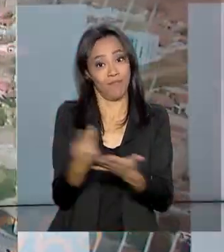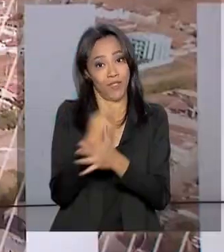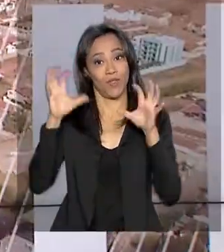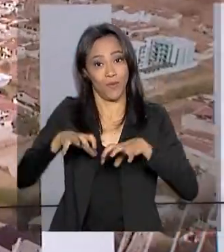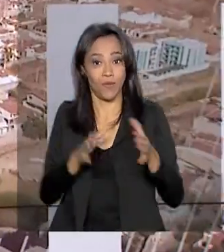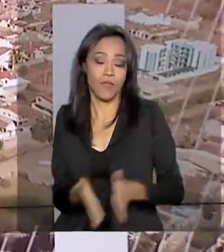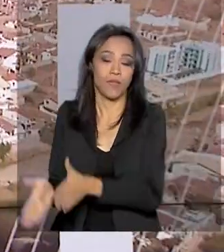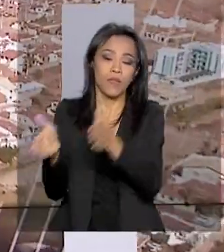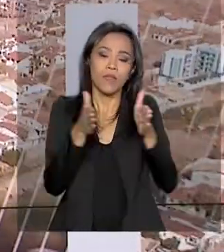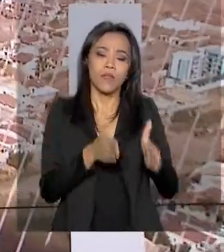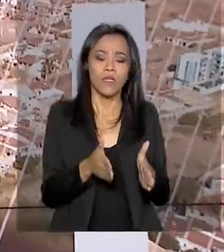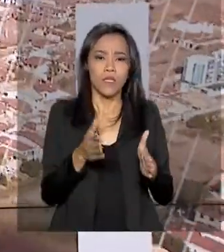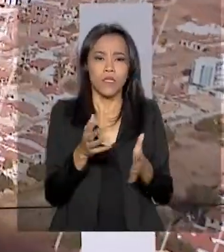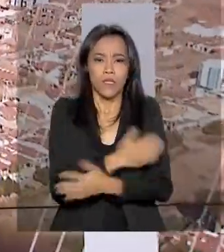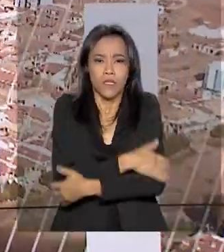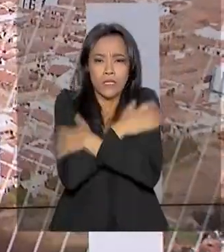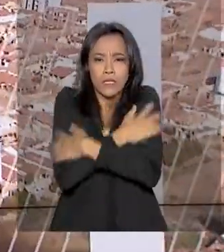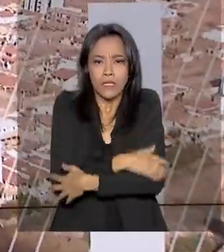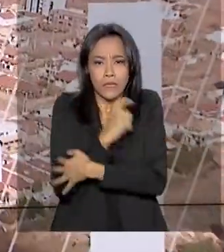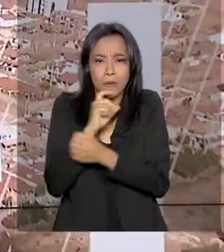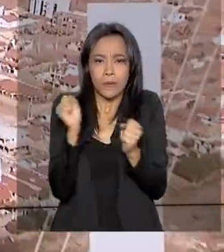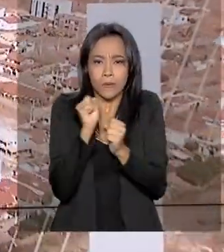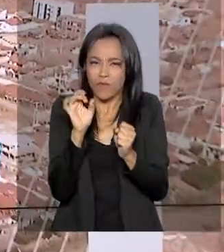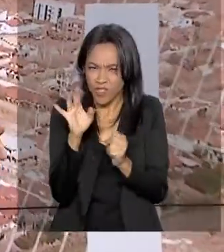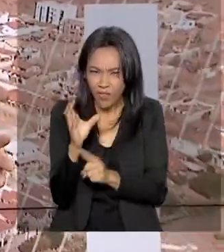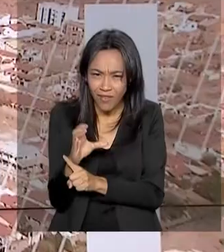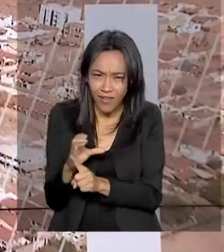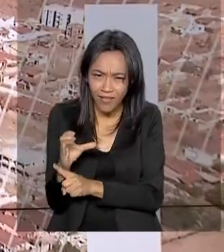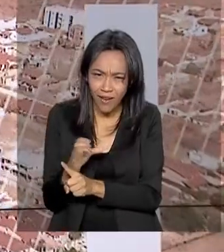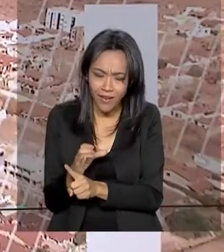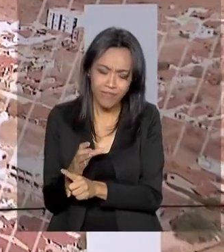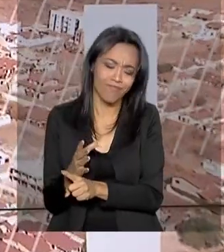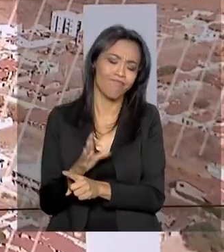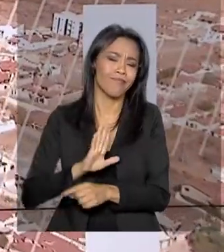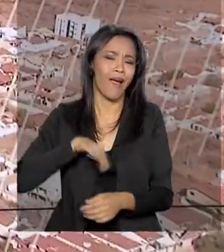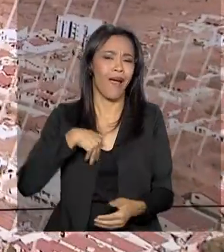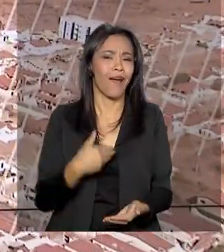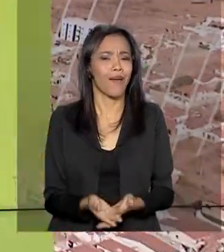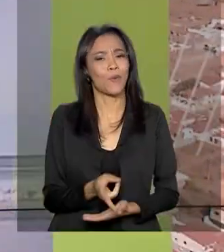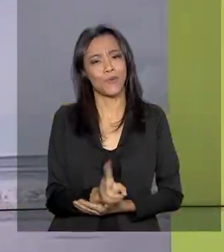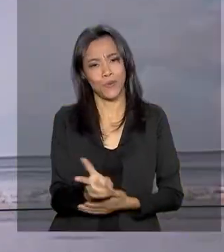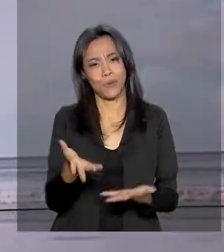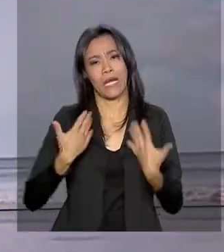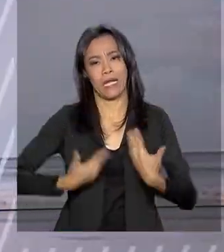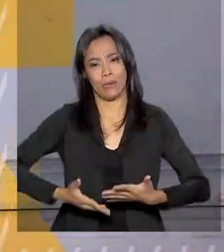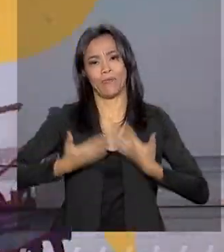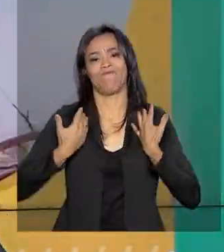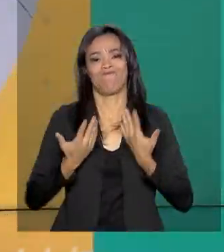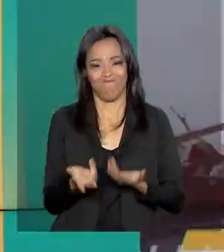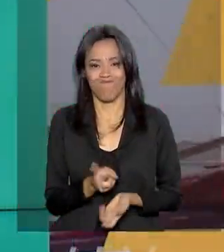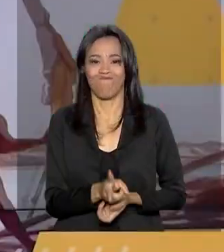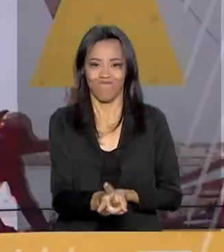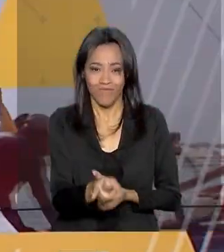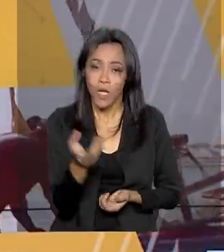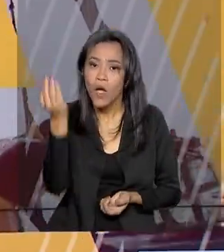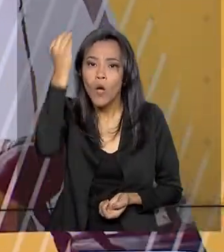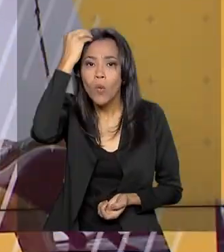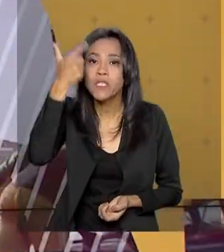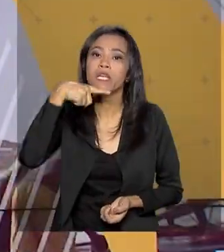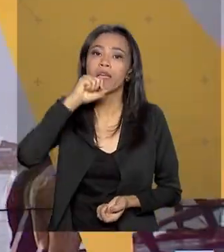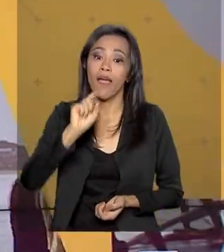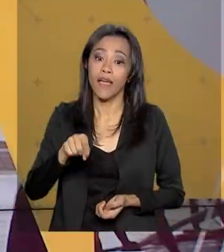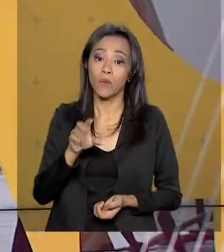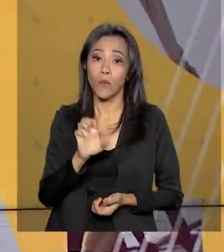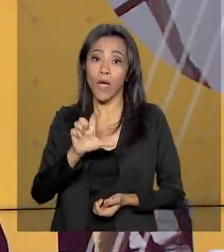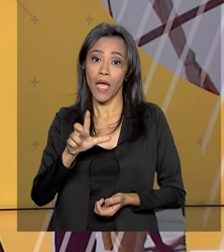O inverno começou, mas parece que apenas no calendário. Por enquanto, o calor ainda está dando o tom da estação. E a culpa é do El